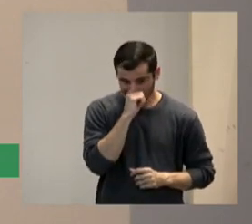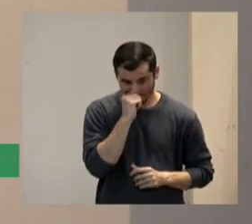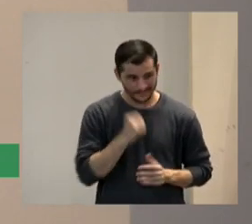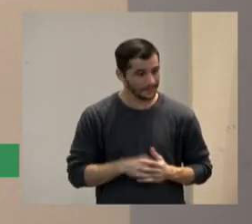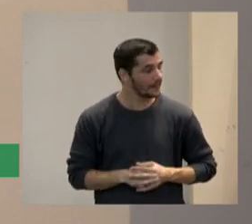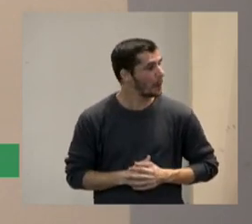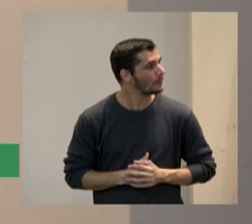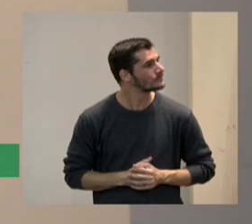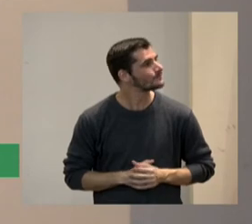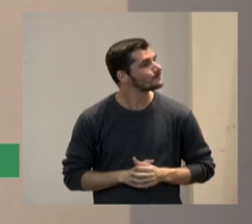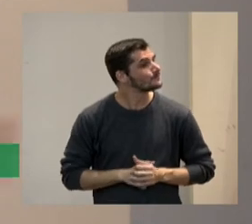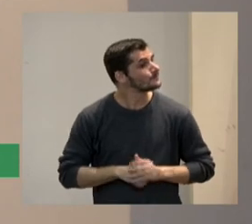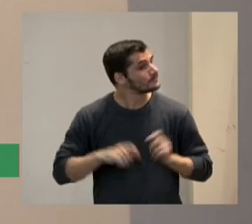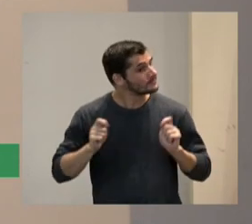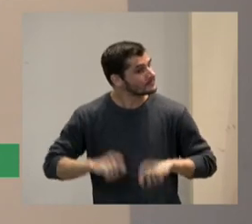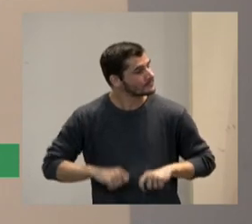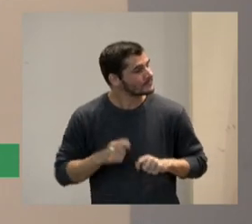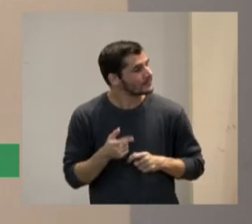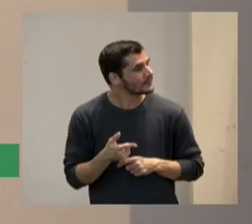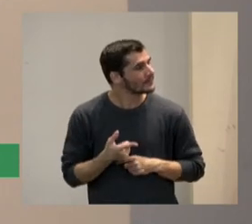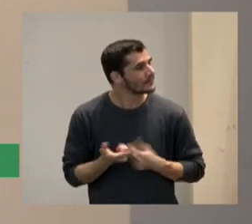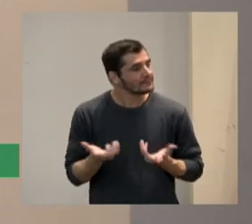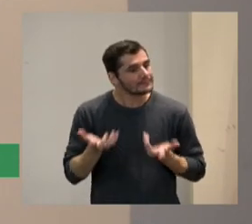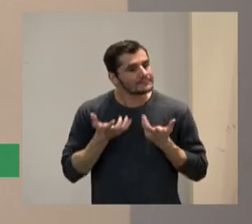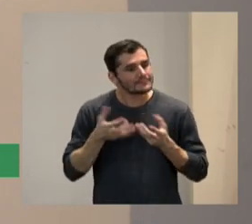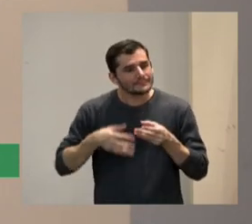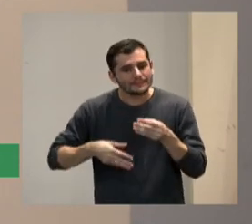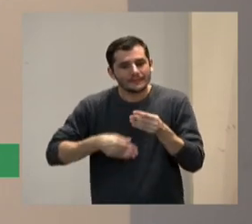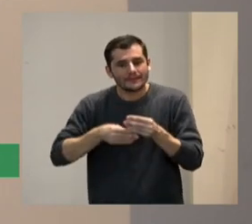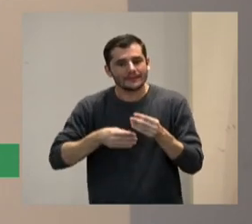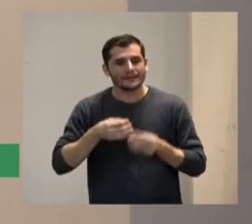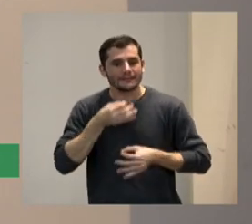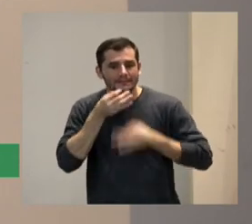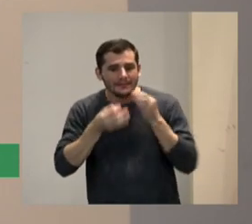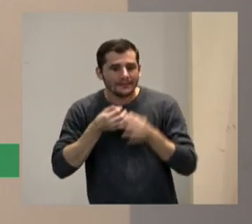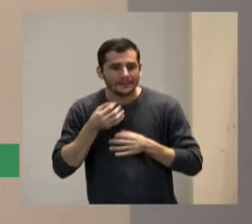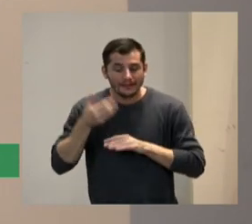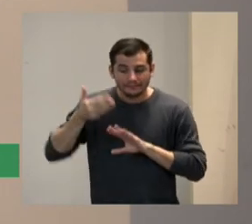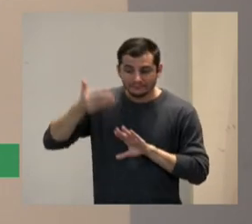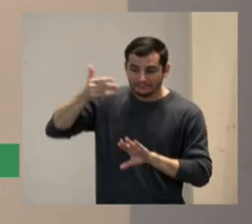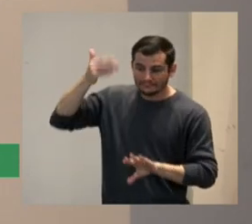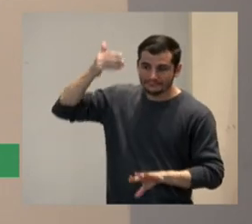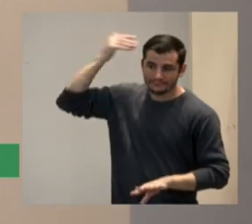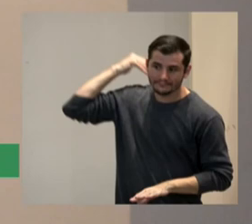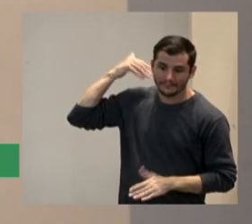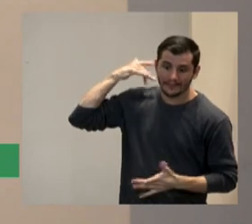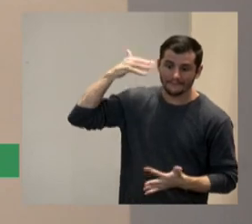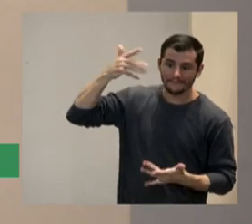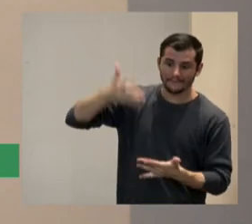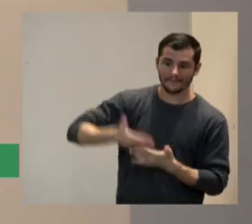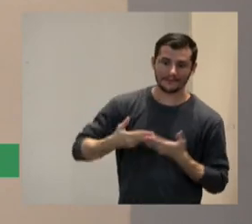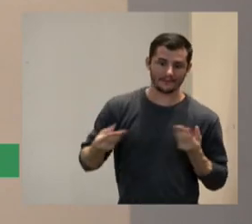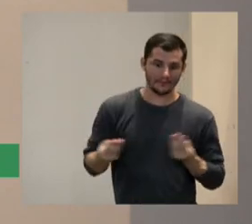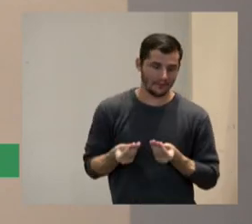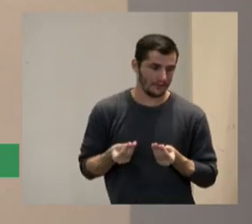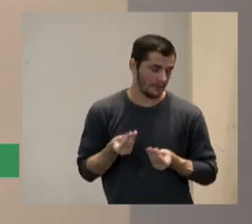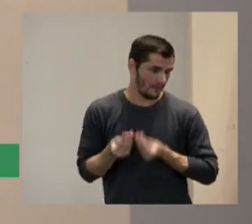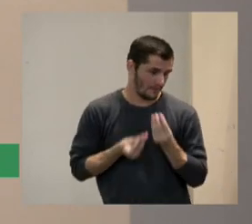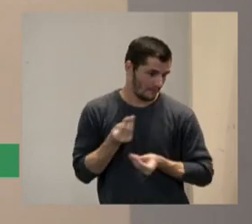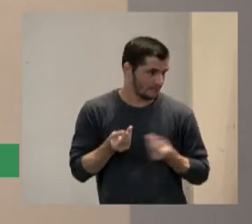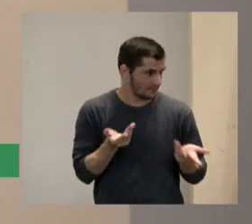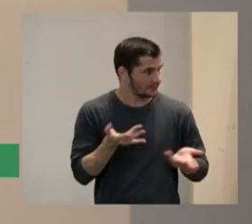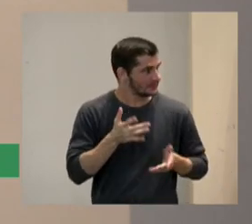se me permitem eu queria comentar um pouco a minha trajetória já que foi apresentado um breve